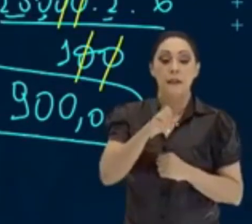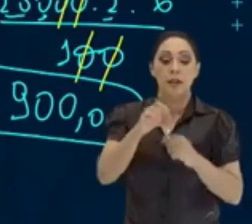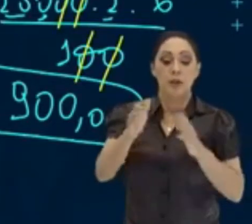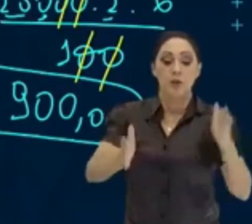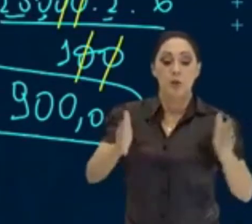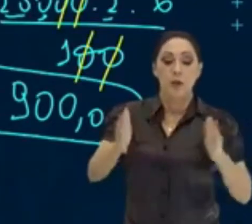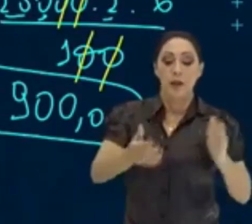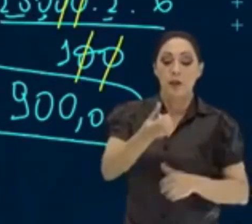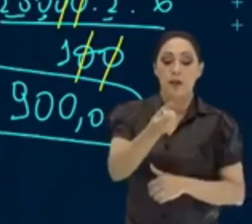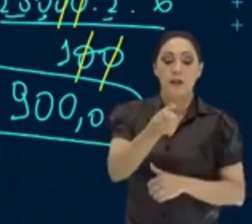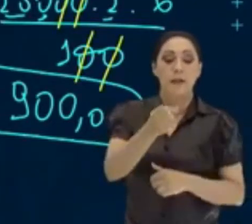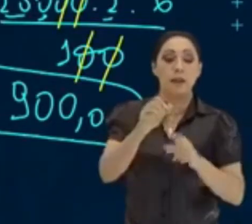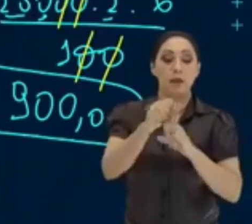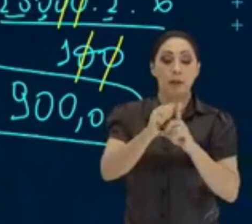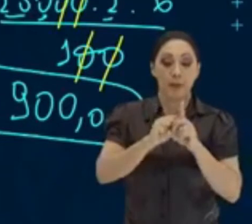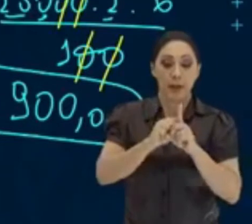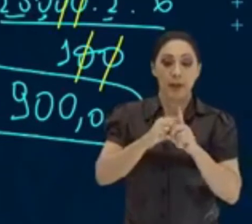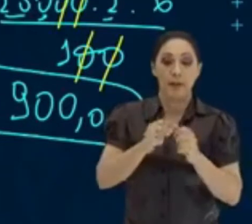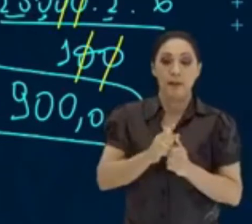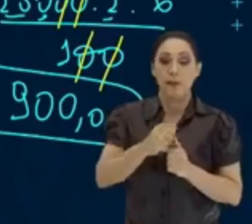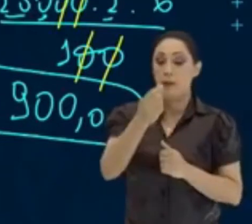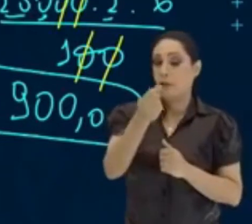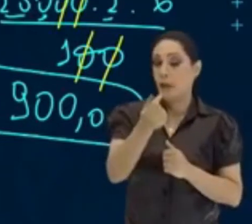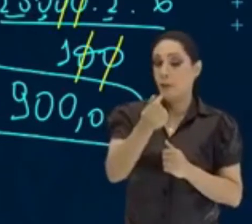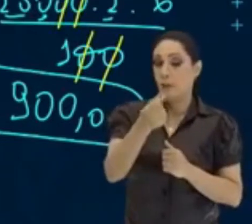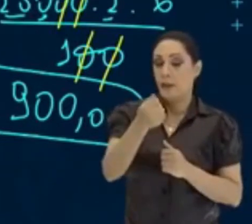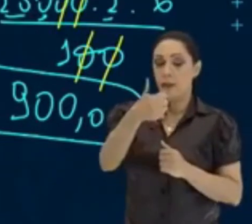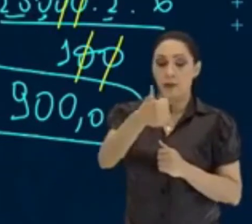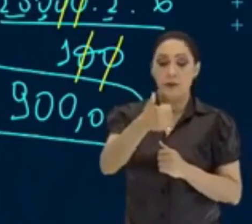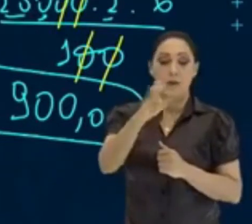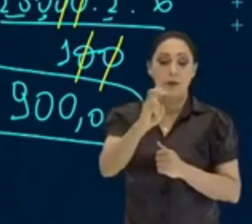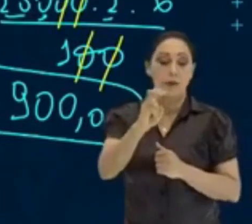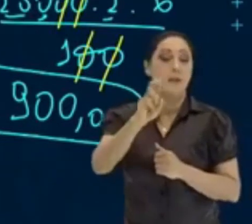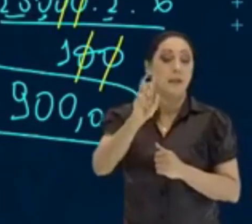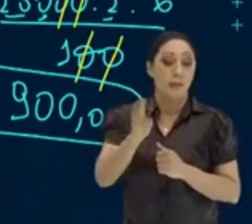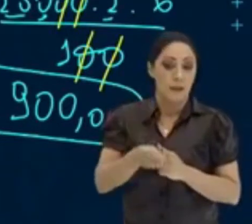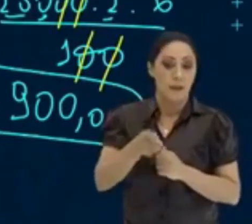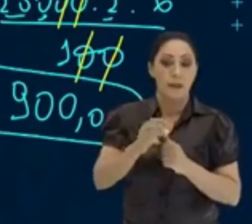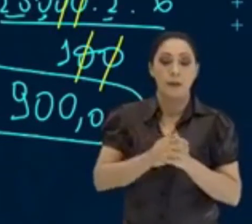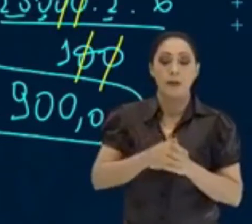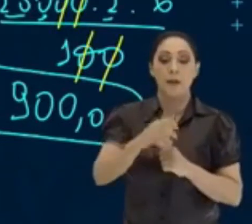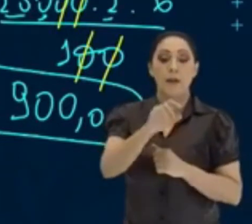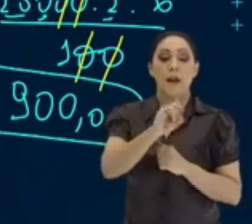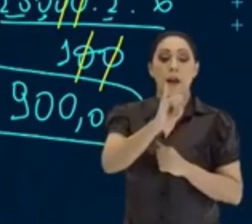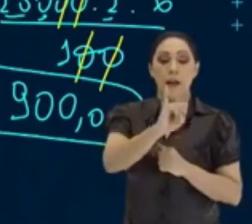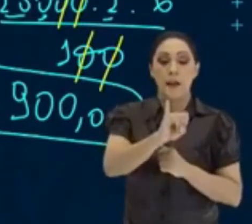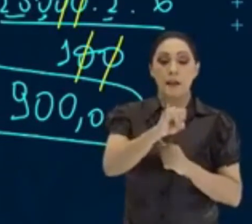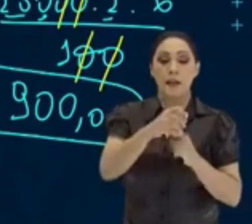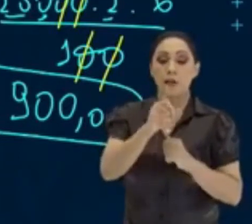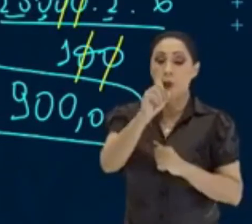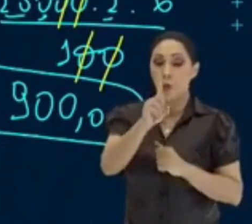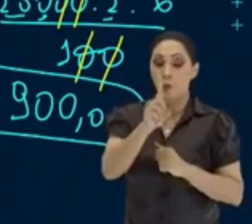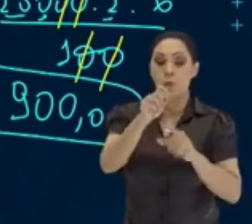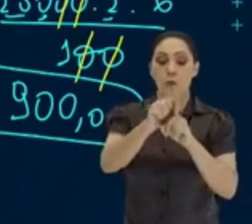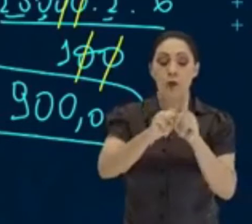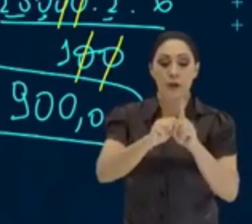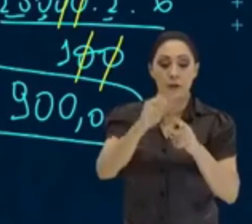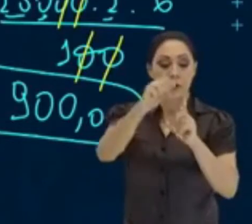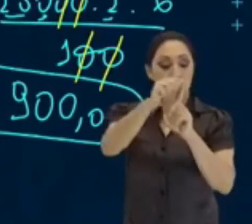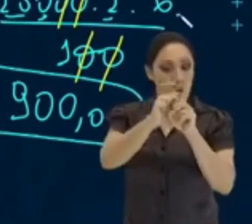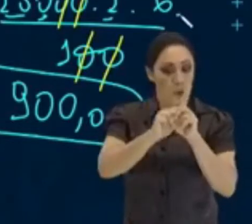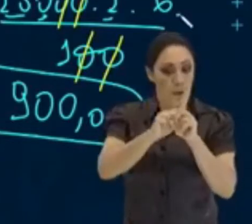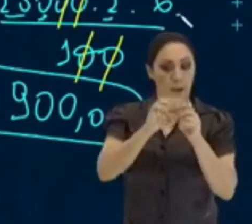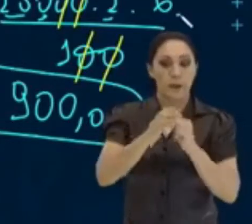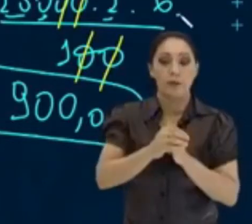meses. Capital, 15 mil. A taxa, 1% ao mês. O tempo,